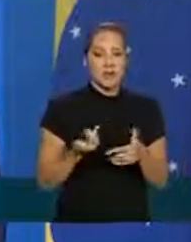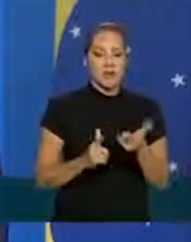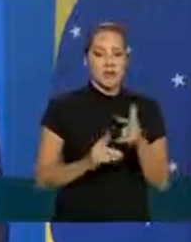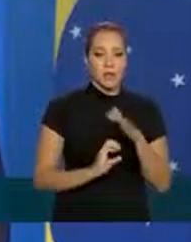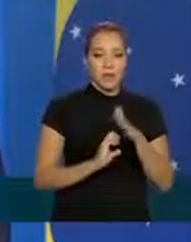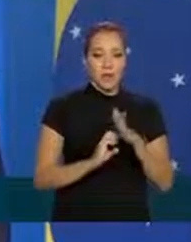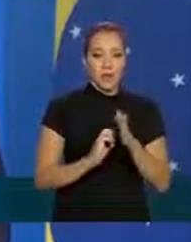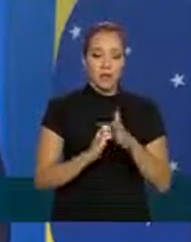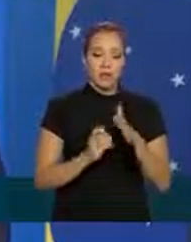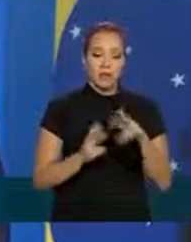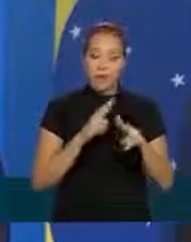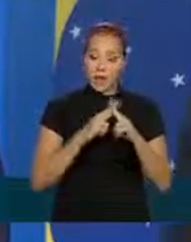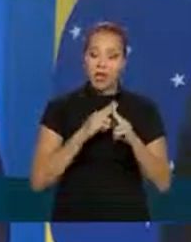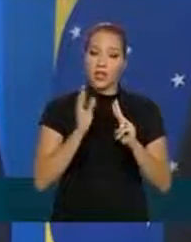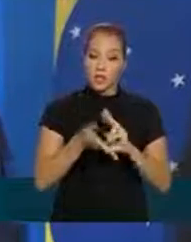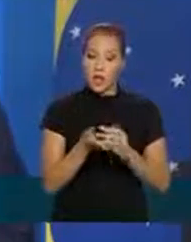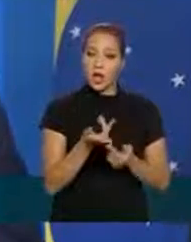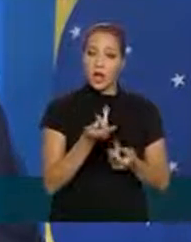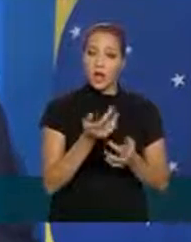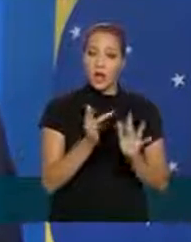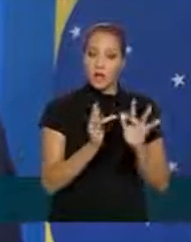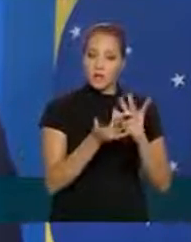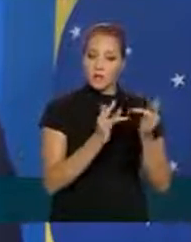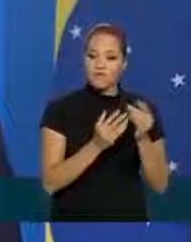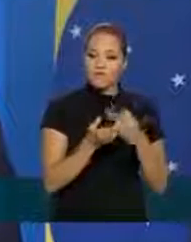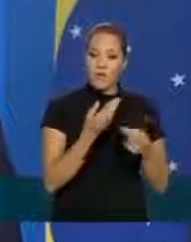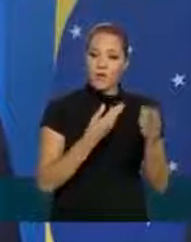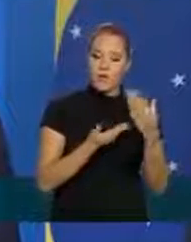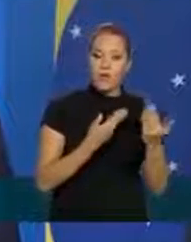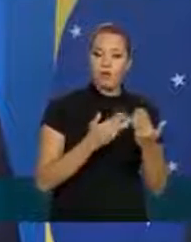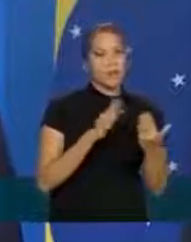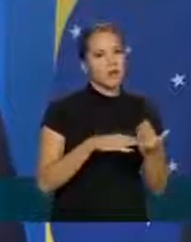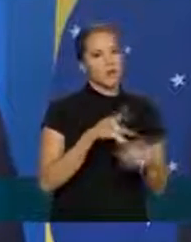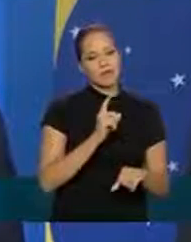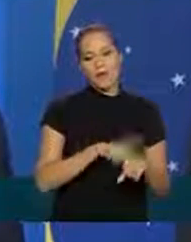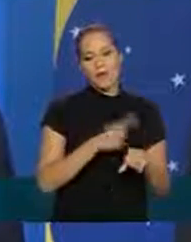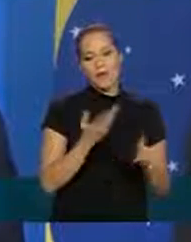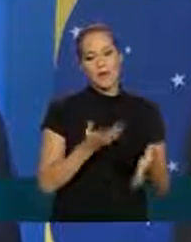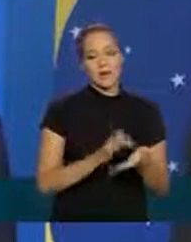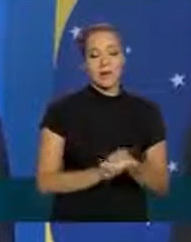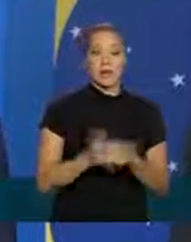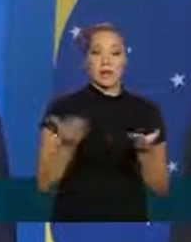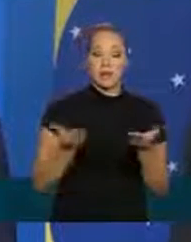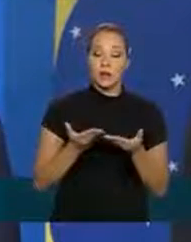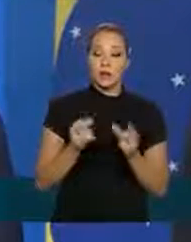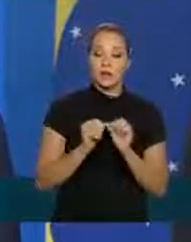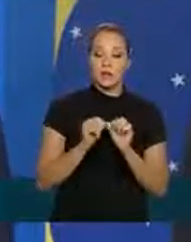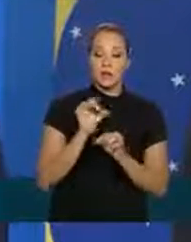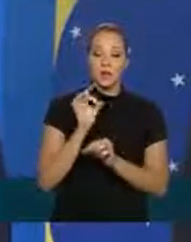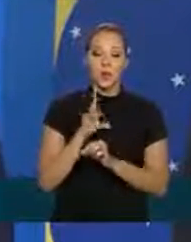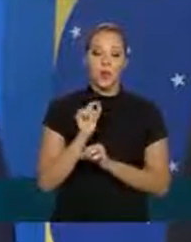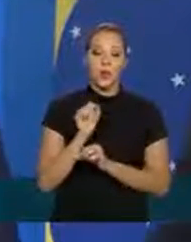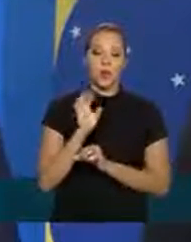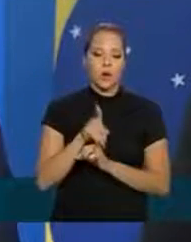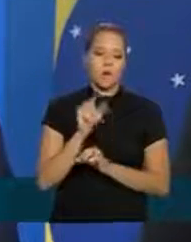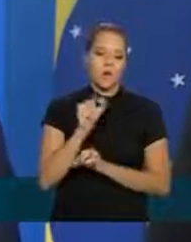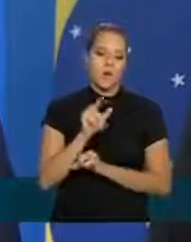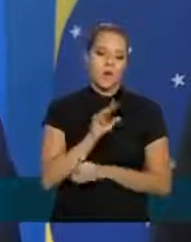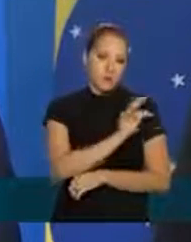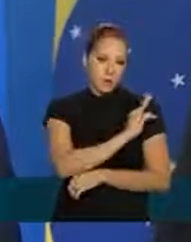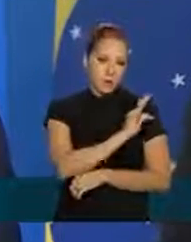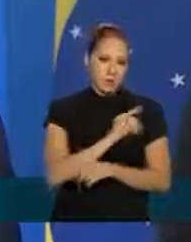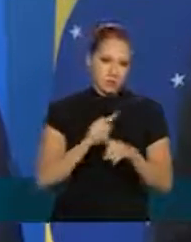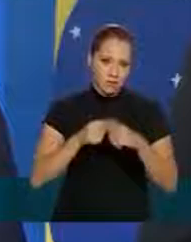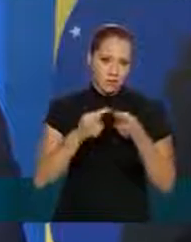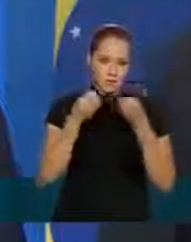Caixa já tem relação é automático e nós estamos fazendo só uma questão é um pouco técnica mas eu